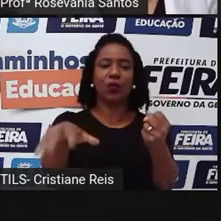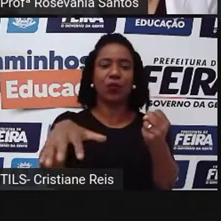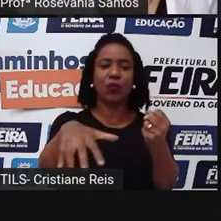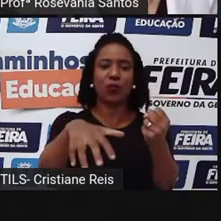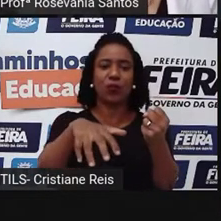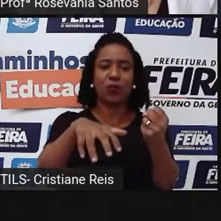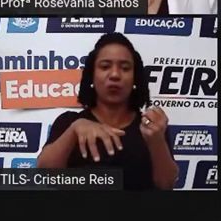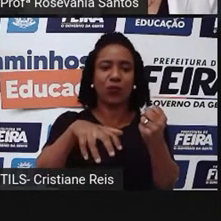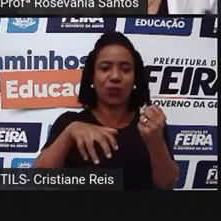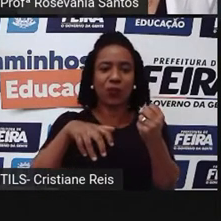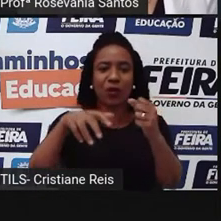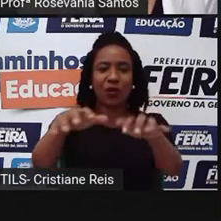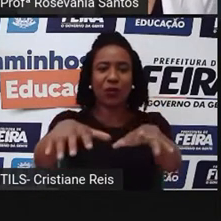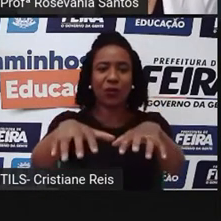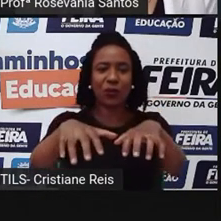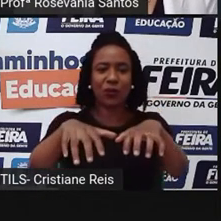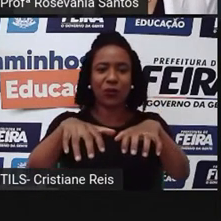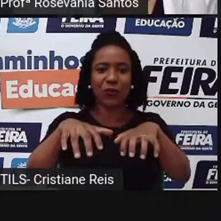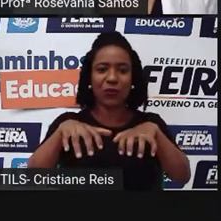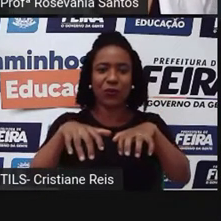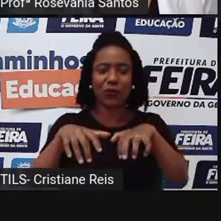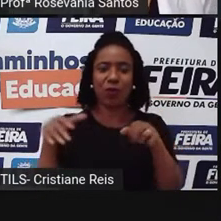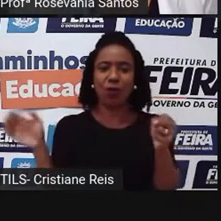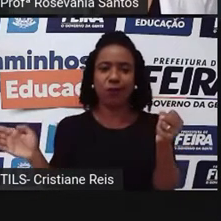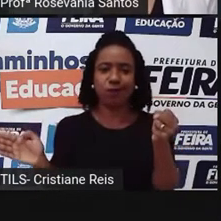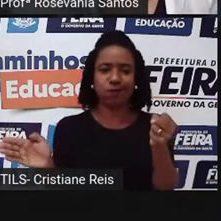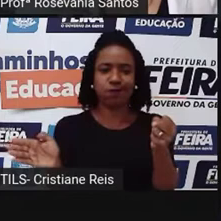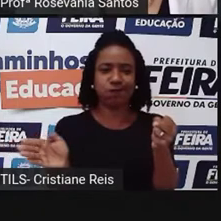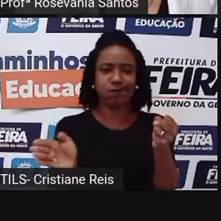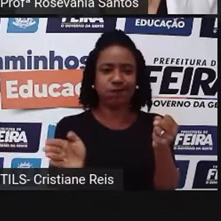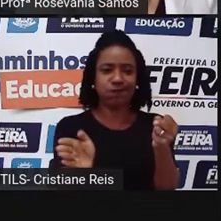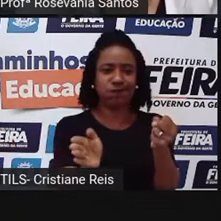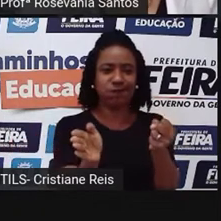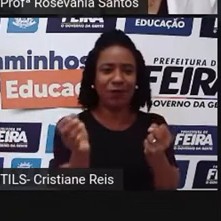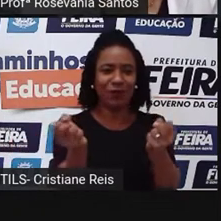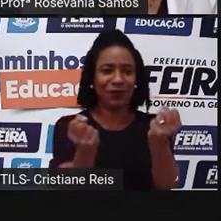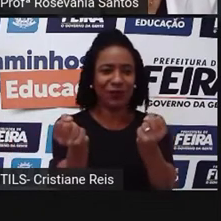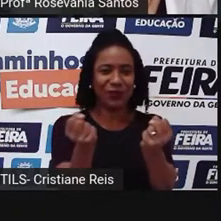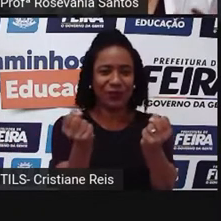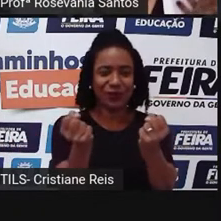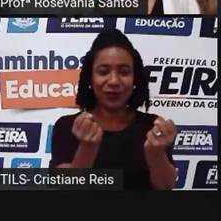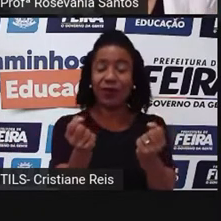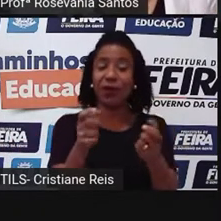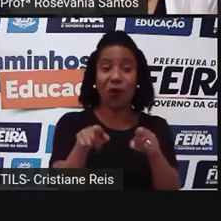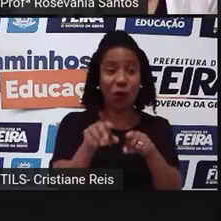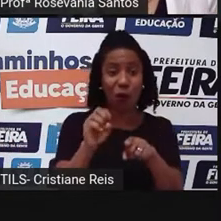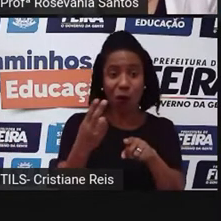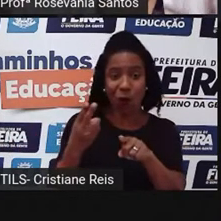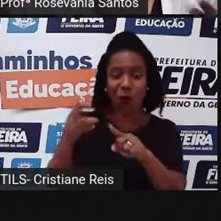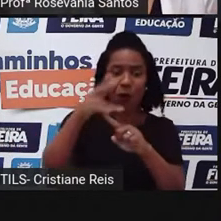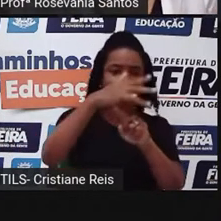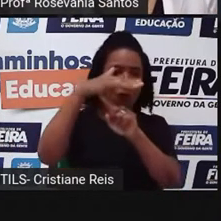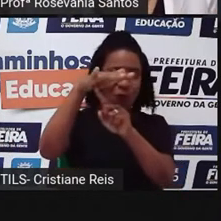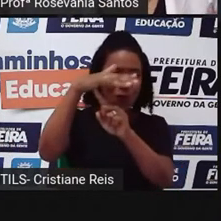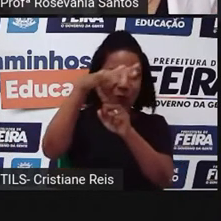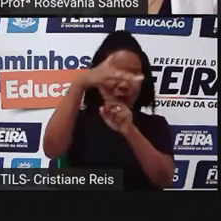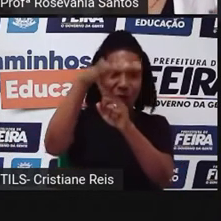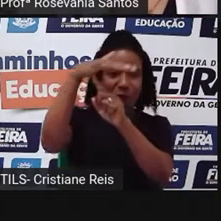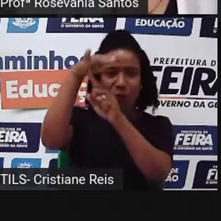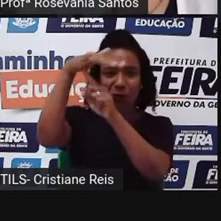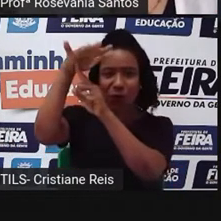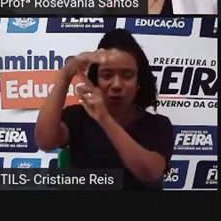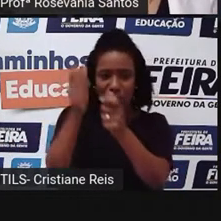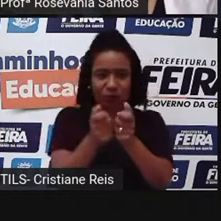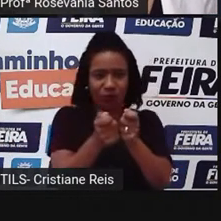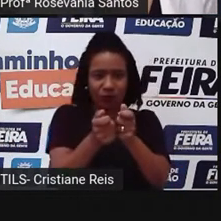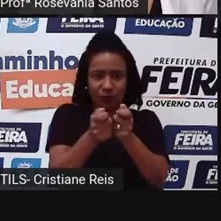drone pra observar. Bota as máquinas pra funcionarem através de programas de computadores. A compra e venda dessas mercadorias.